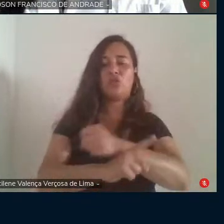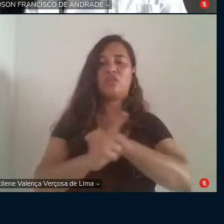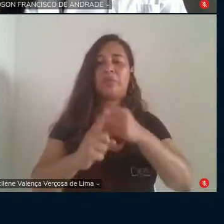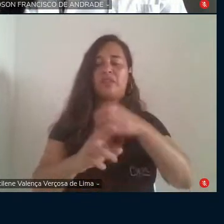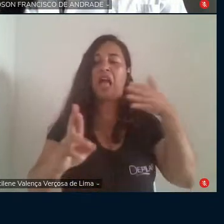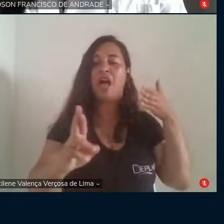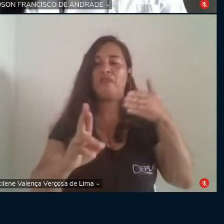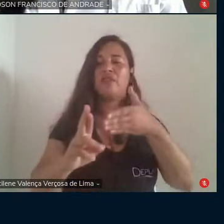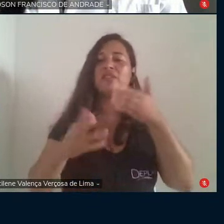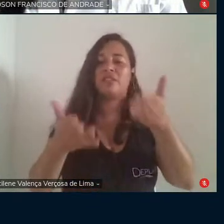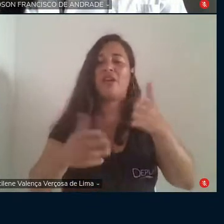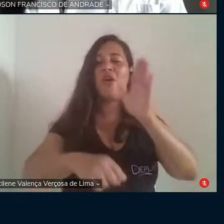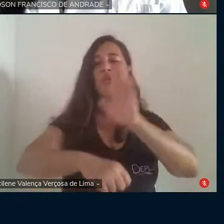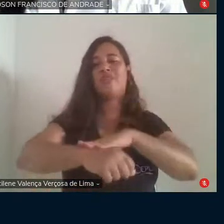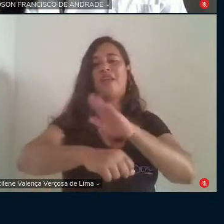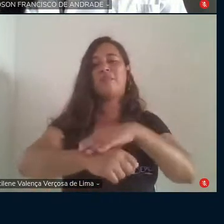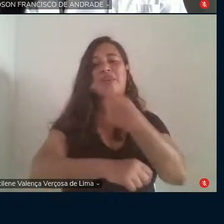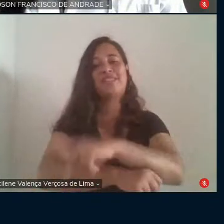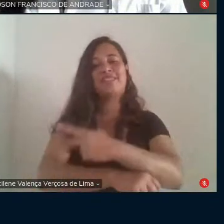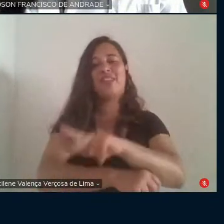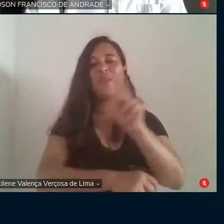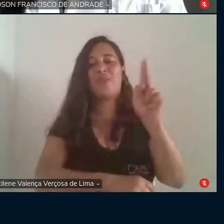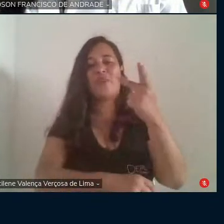O tempo é seu, professor Heleno Araújo.